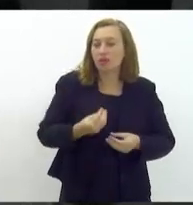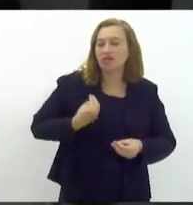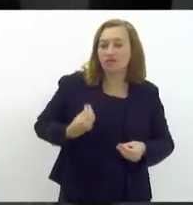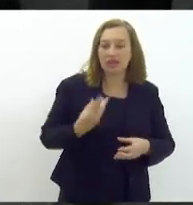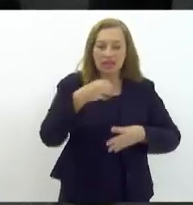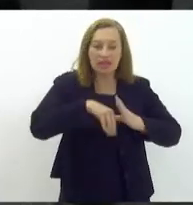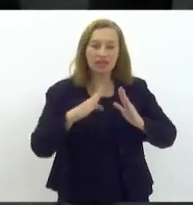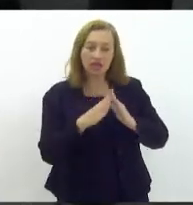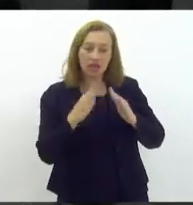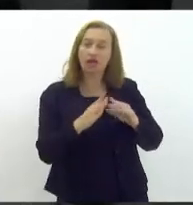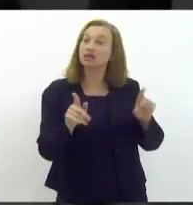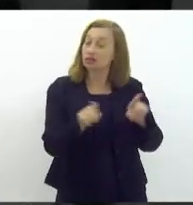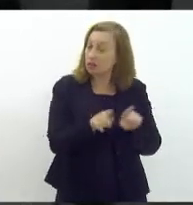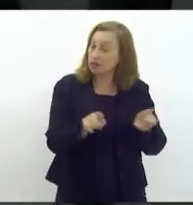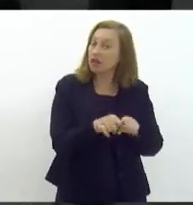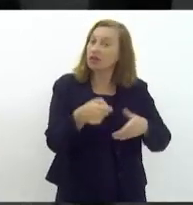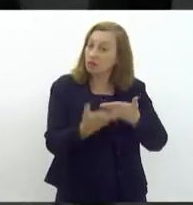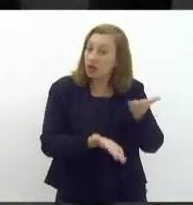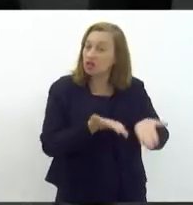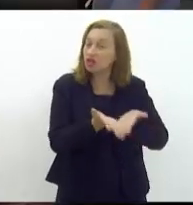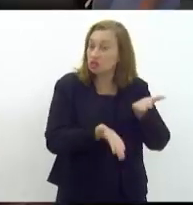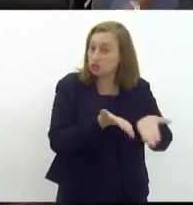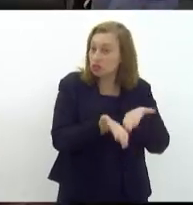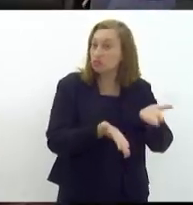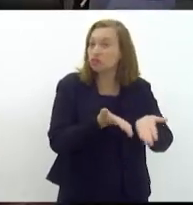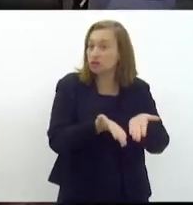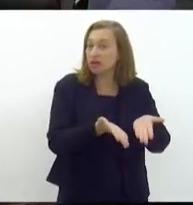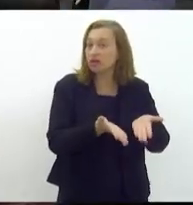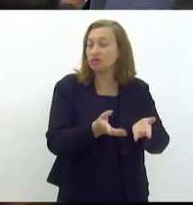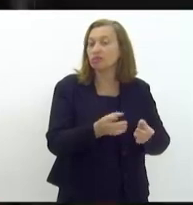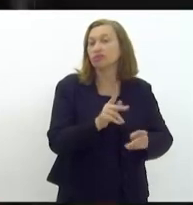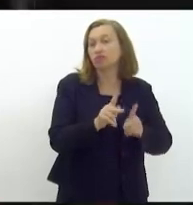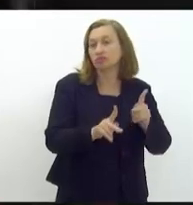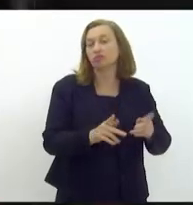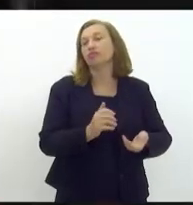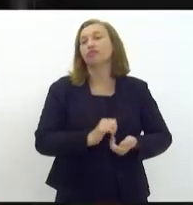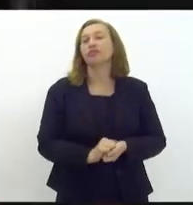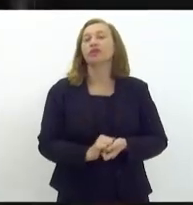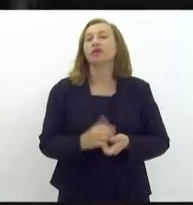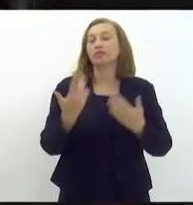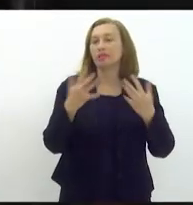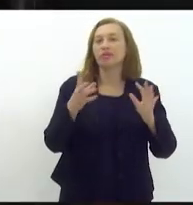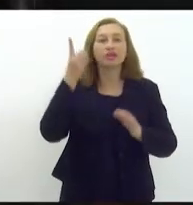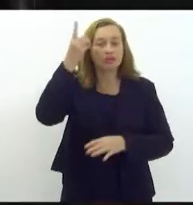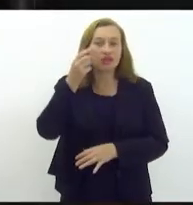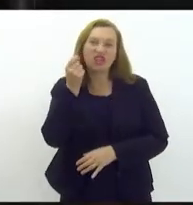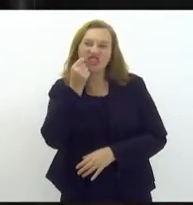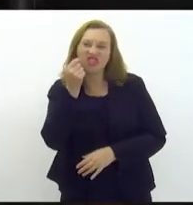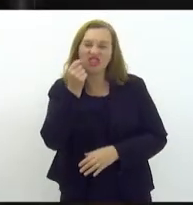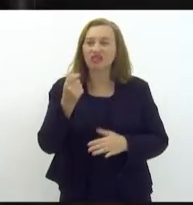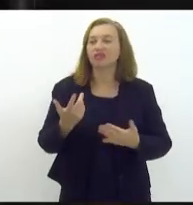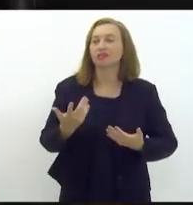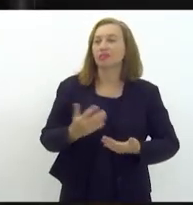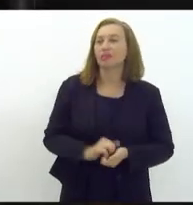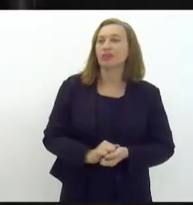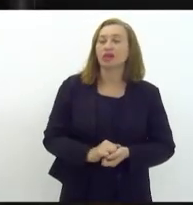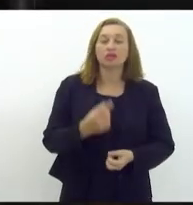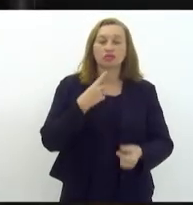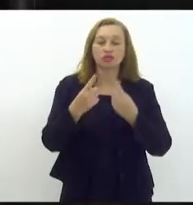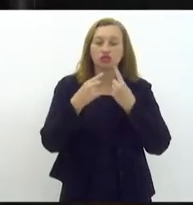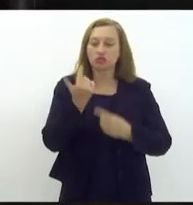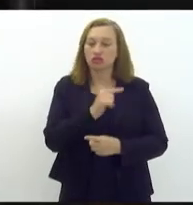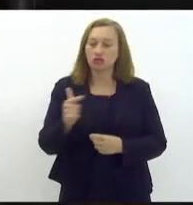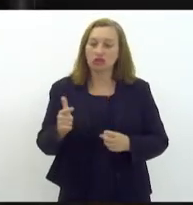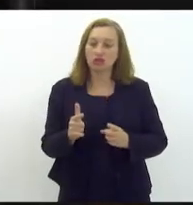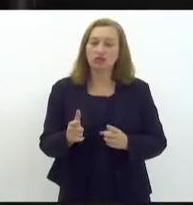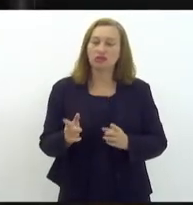de contribuição para a nossa população. Parabéns, deputada Ratinho, pela iniciativa. Não havendo mais quem queira